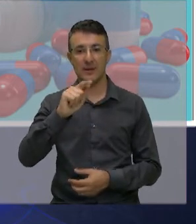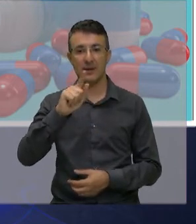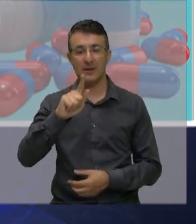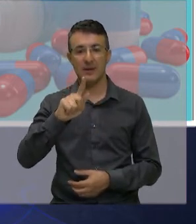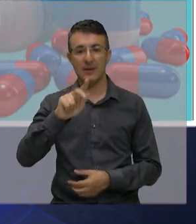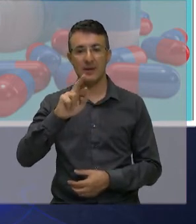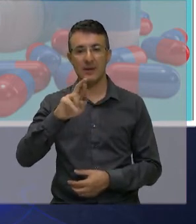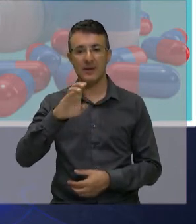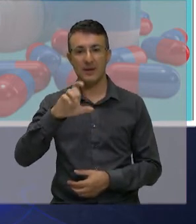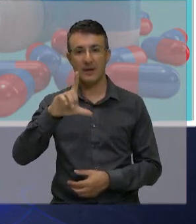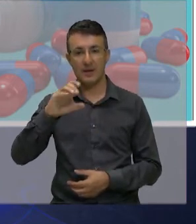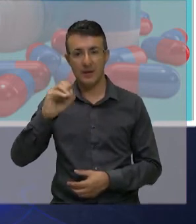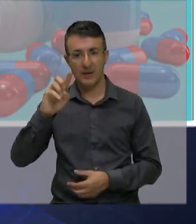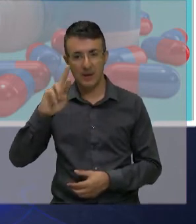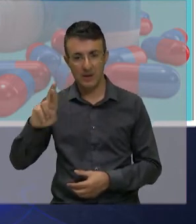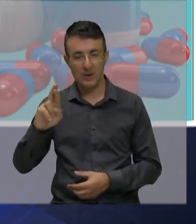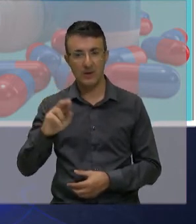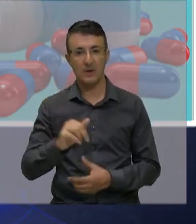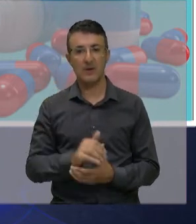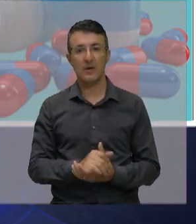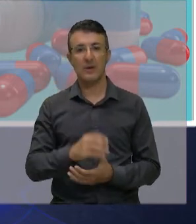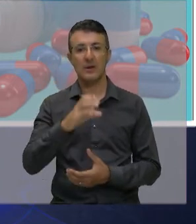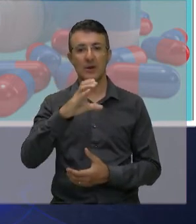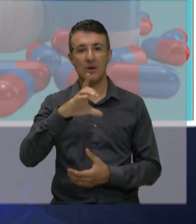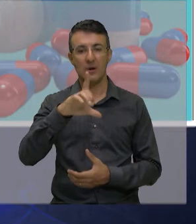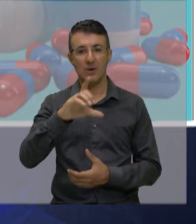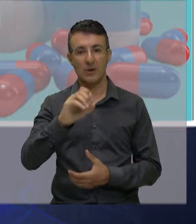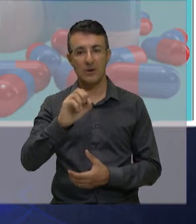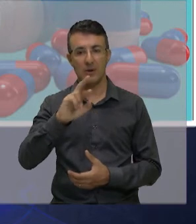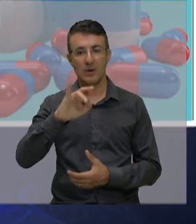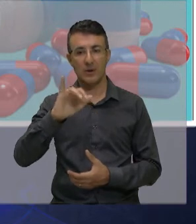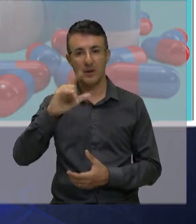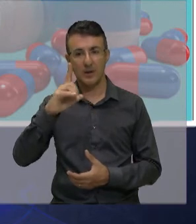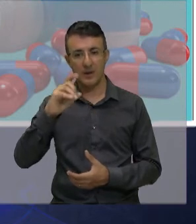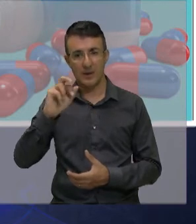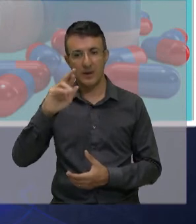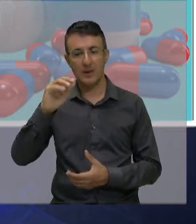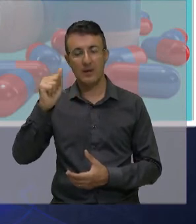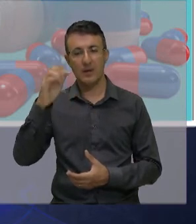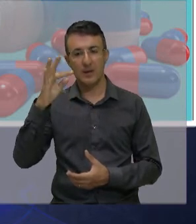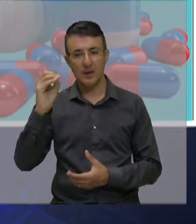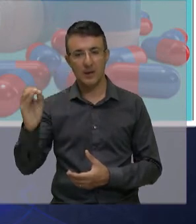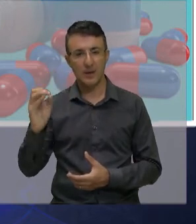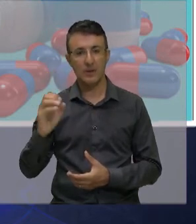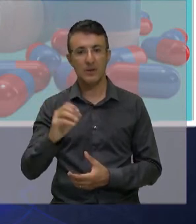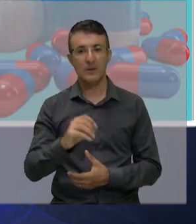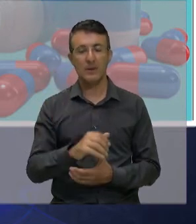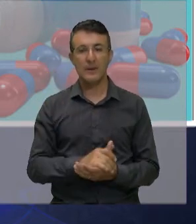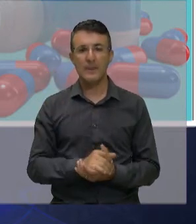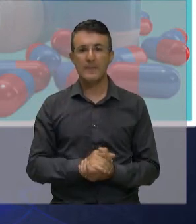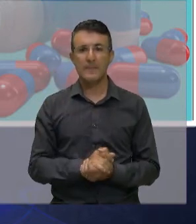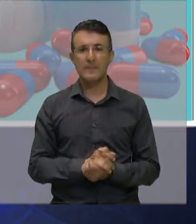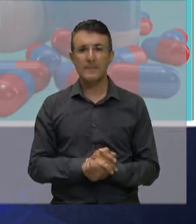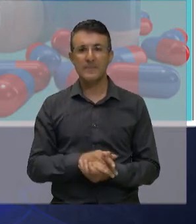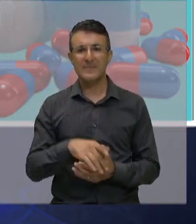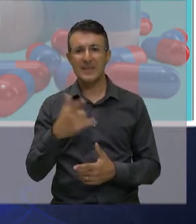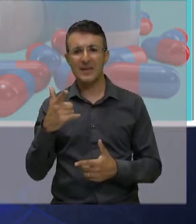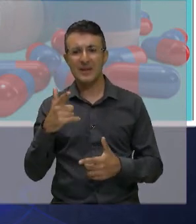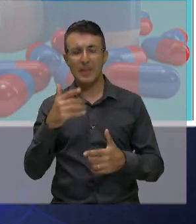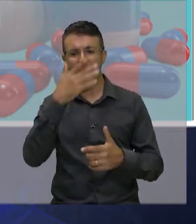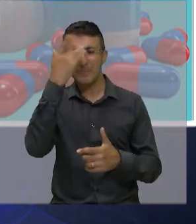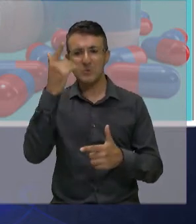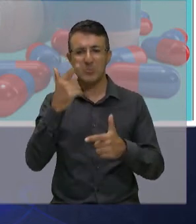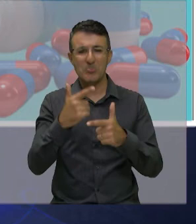são resistentes ao medicamento clopidogrel e tem obstrução do seu estente ou da sua angioplastia esse